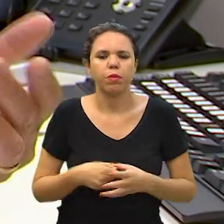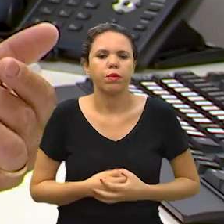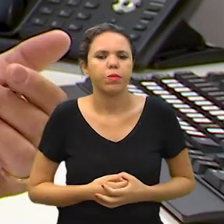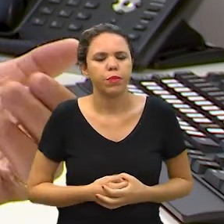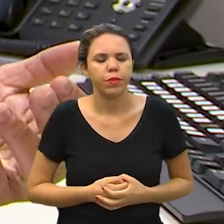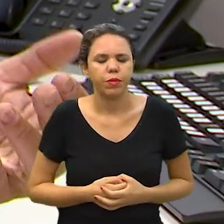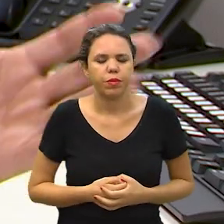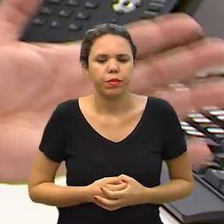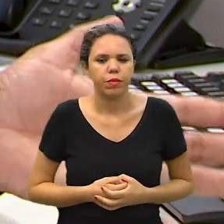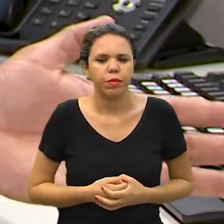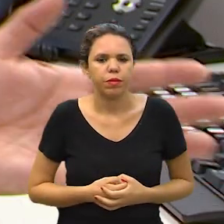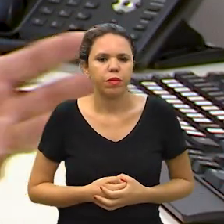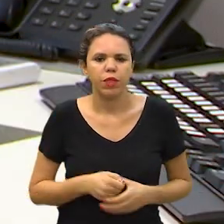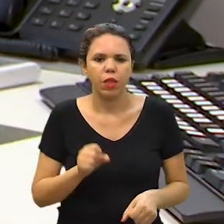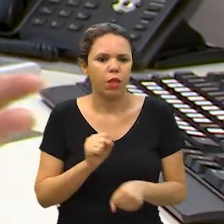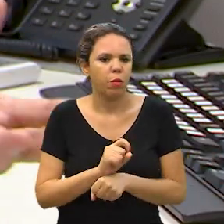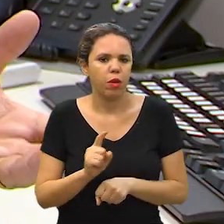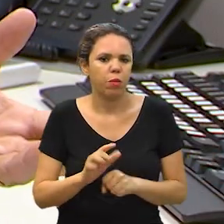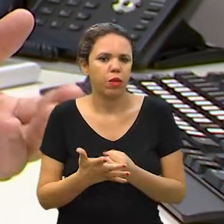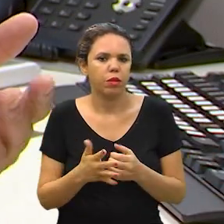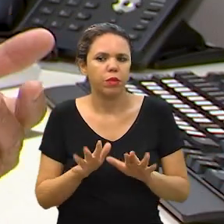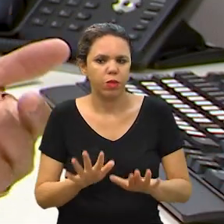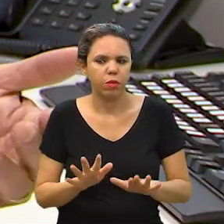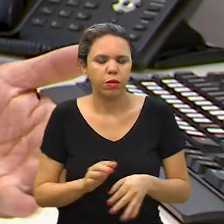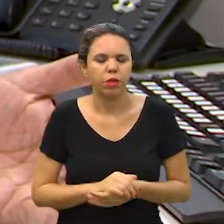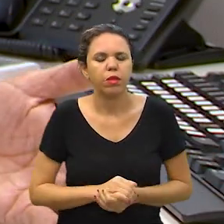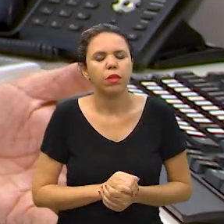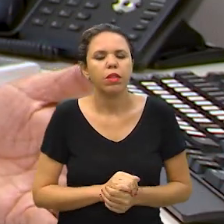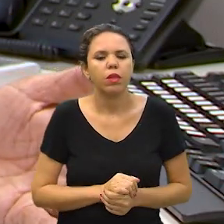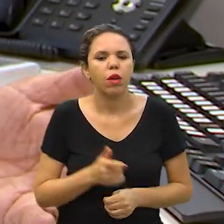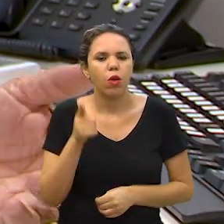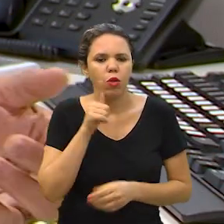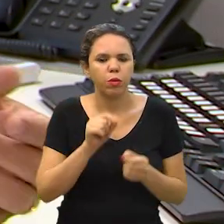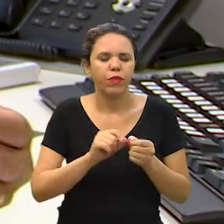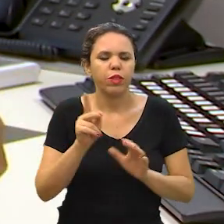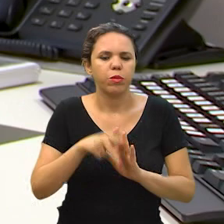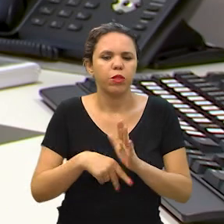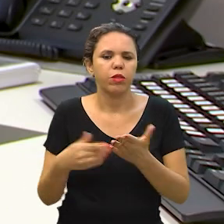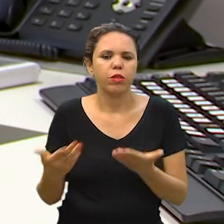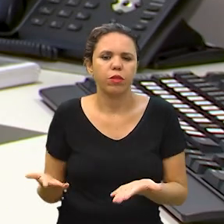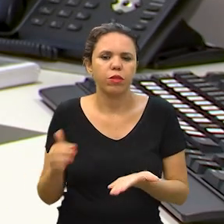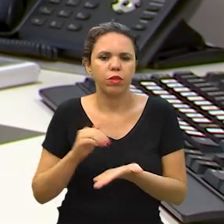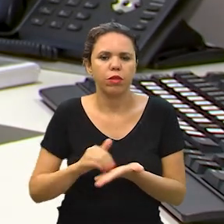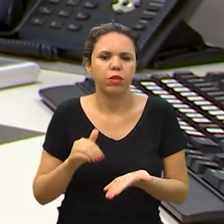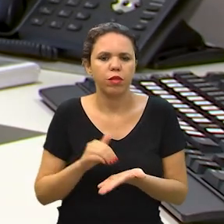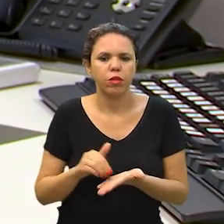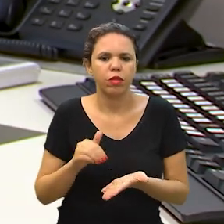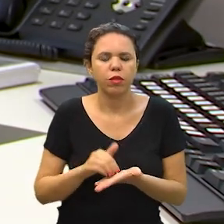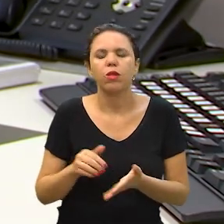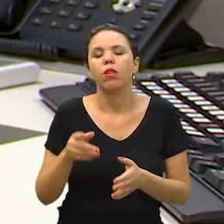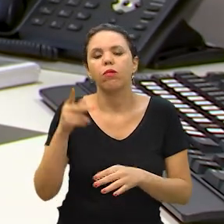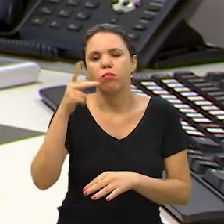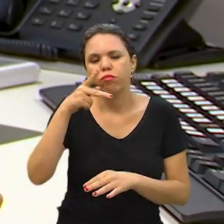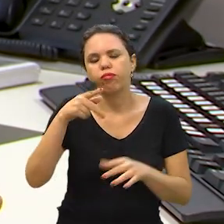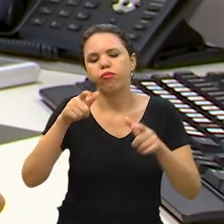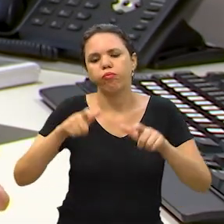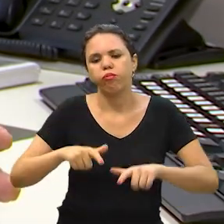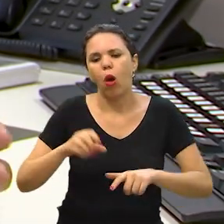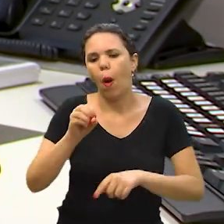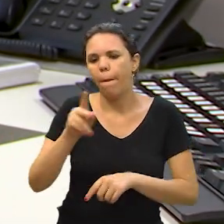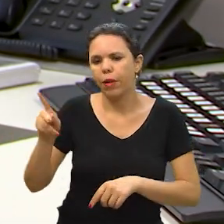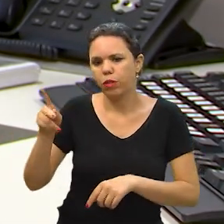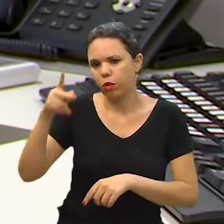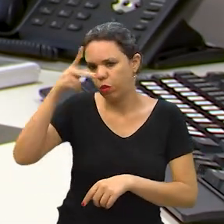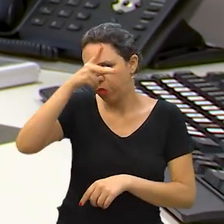de duas mil pessoas. Deu uma parada por causa de pandemia. Nós conseguimos fazer um projeto aqui do gabinete optométrico,